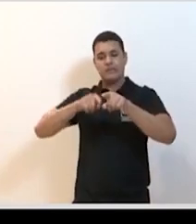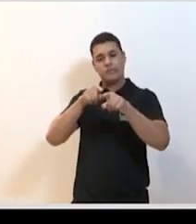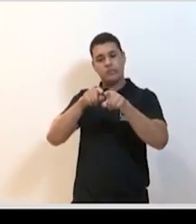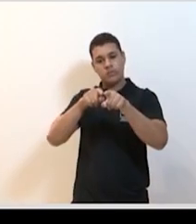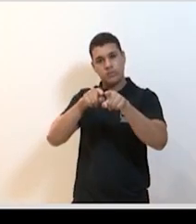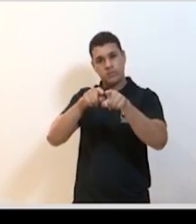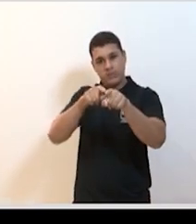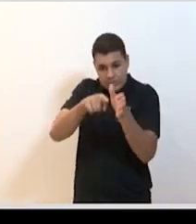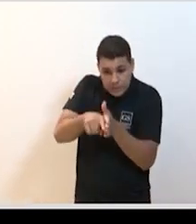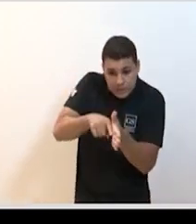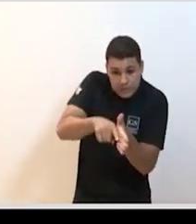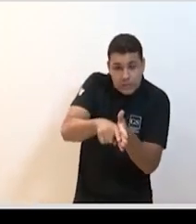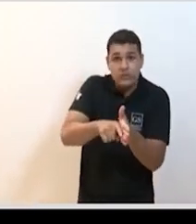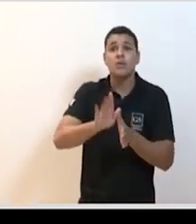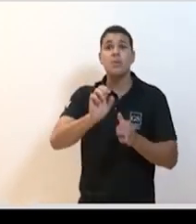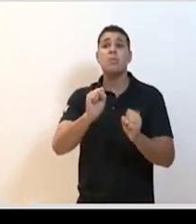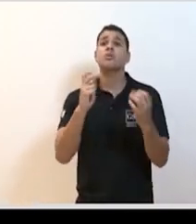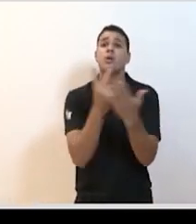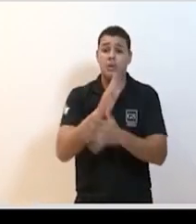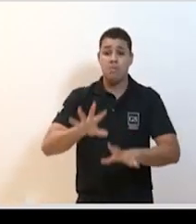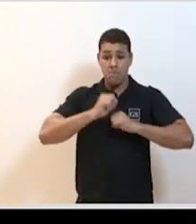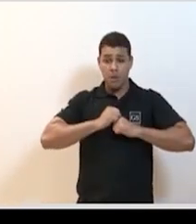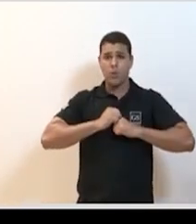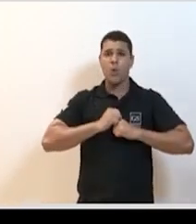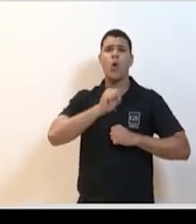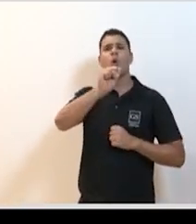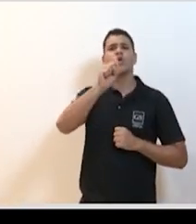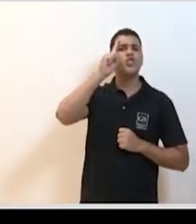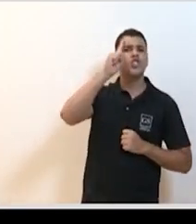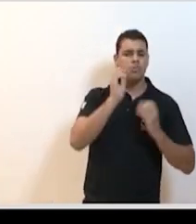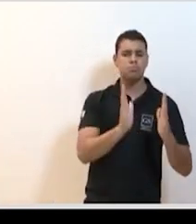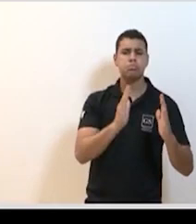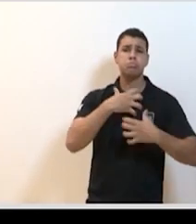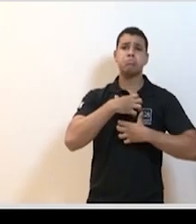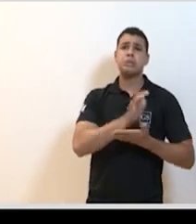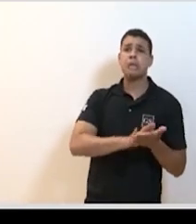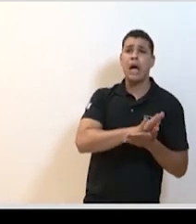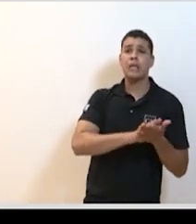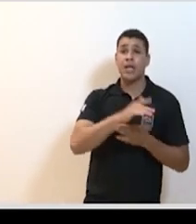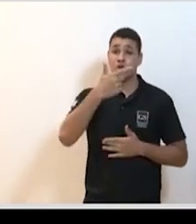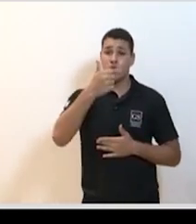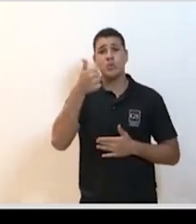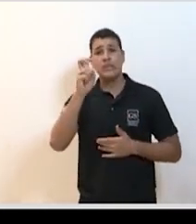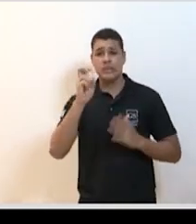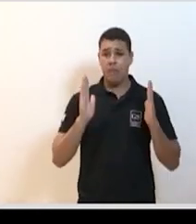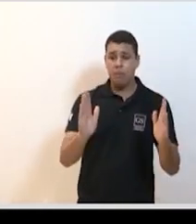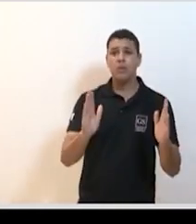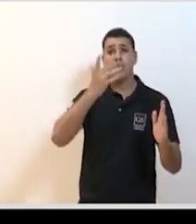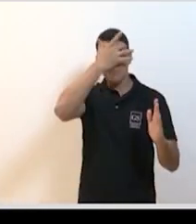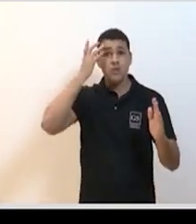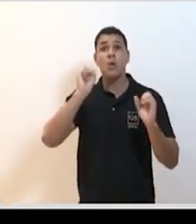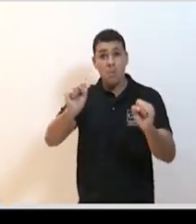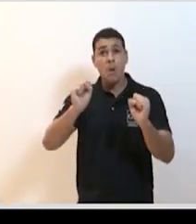depois tem um período de agravamento que é em torno de 6 a 12 dias. Então, na verdade, quando a gente vê os pacientes internando, a gente está vendo uma foto